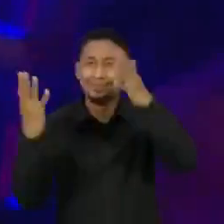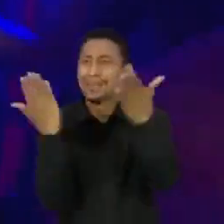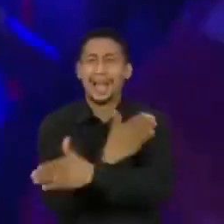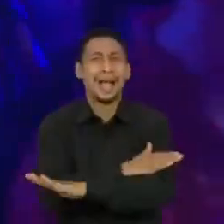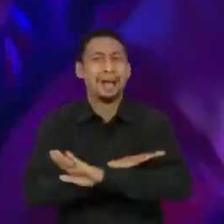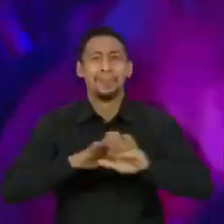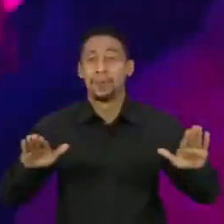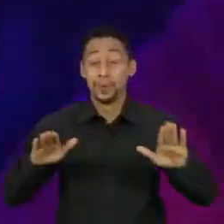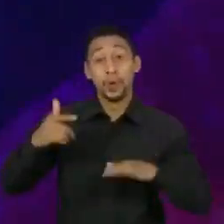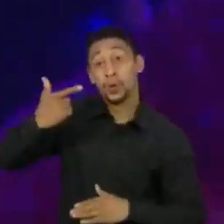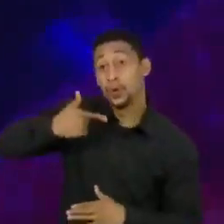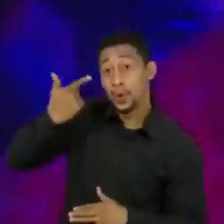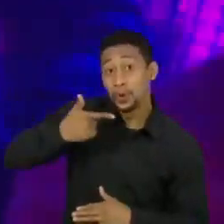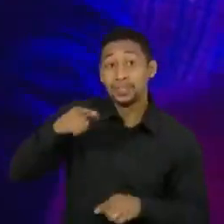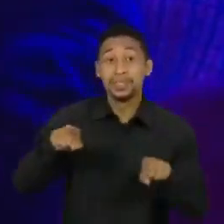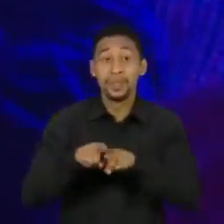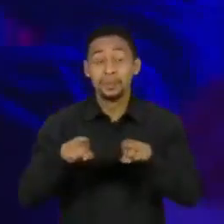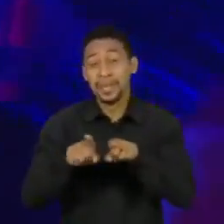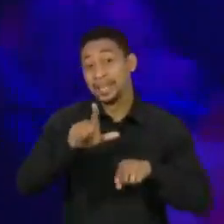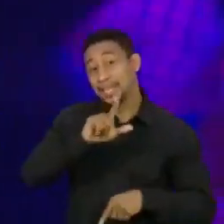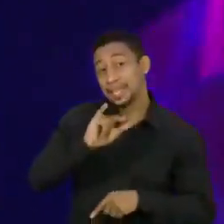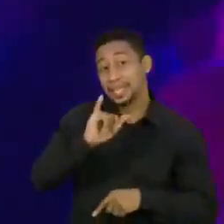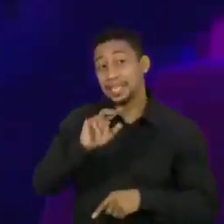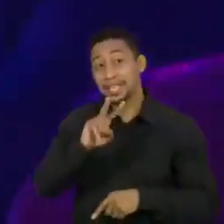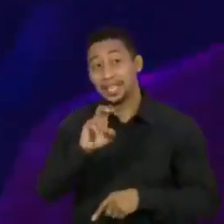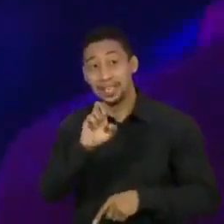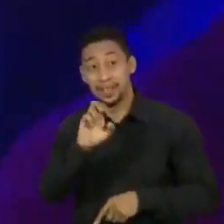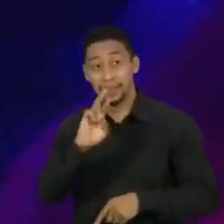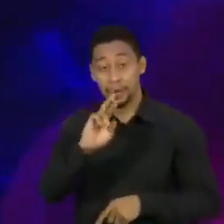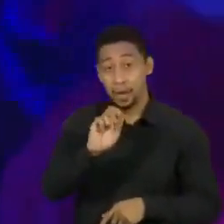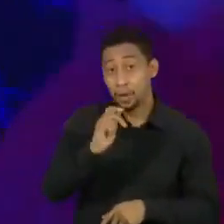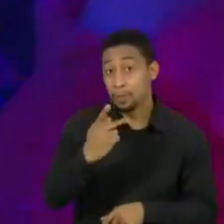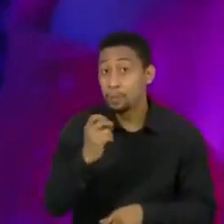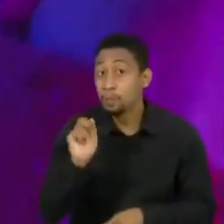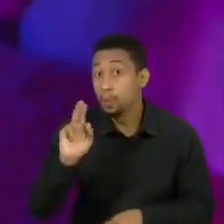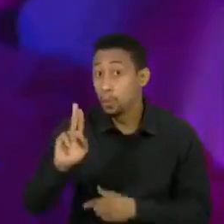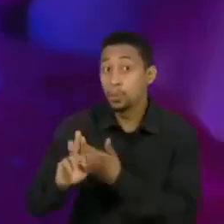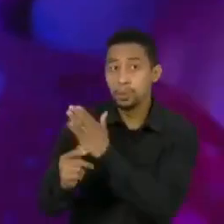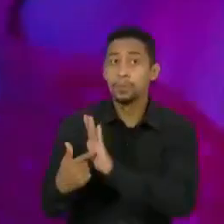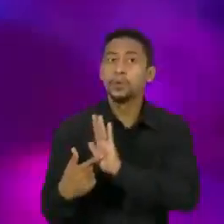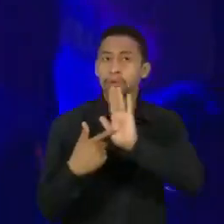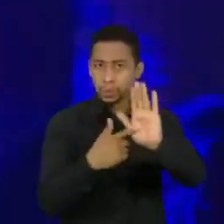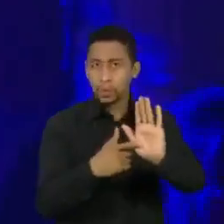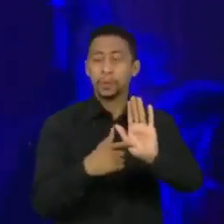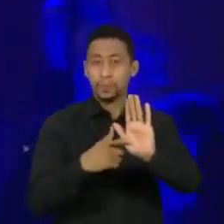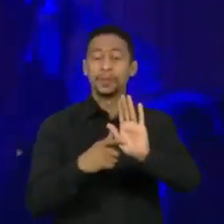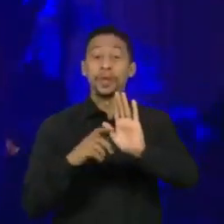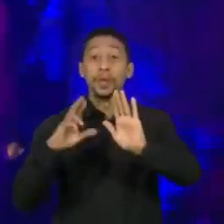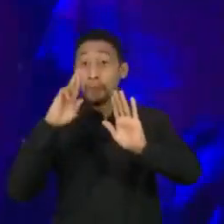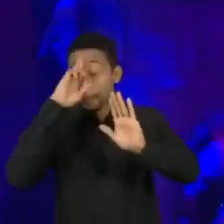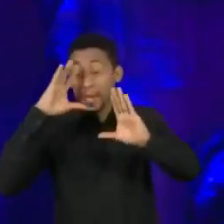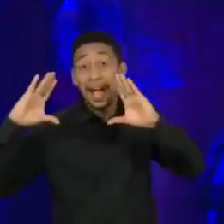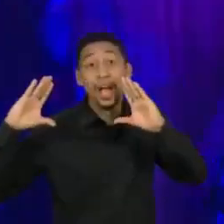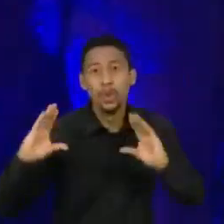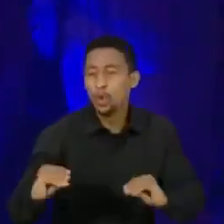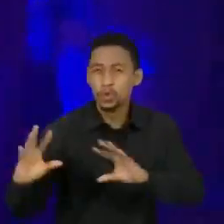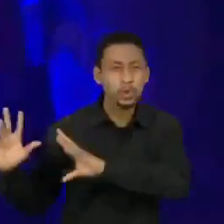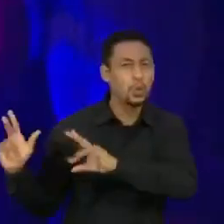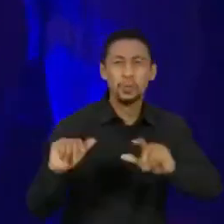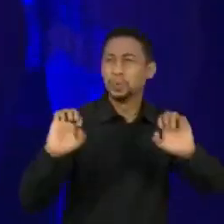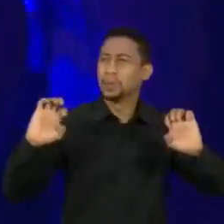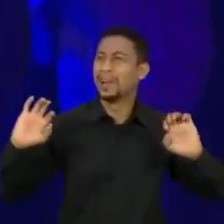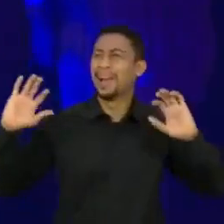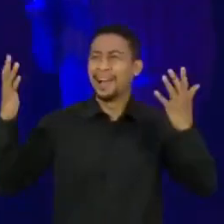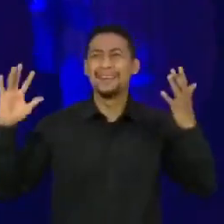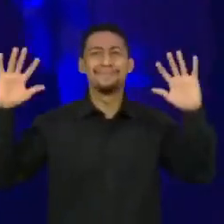De Londres a Liverpool, milhares de jovens dançaram a noite toda depois que o relógio bateu à meia-noite desta segunda-feira, que marcou o fim